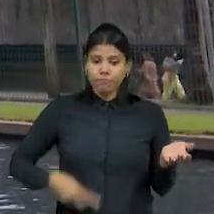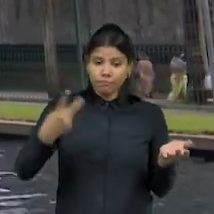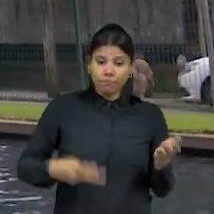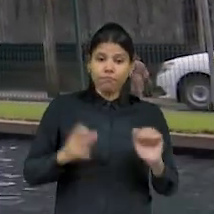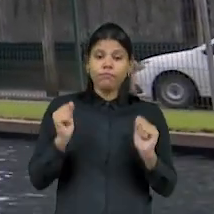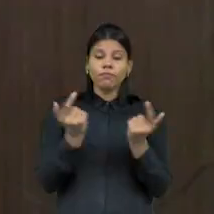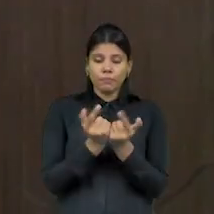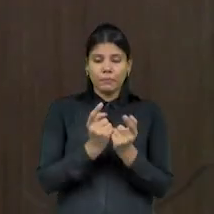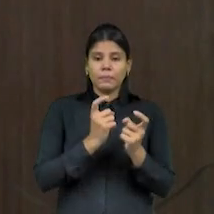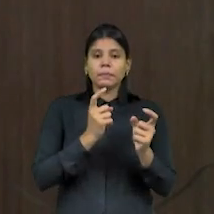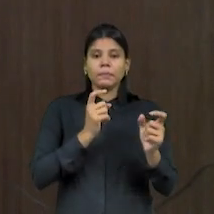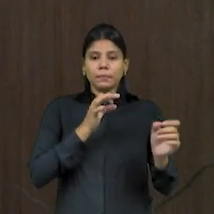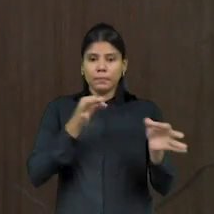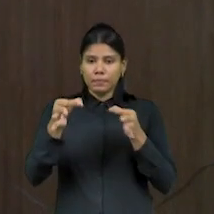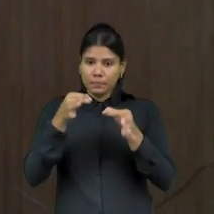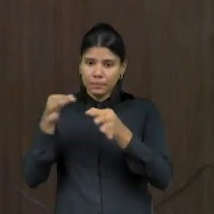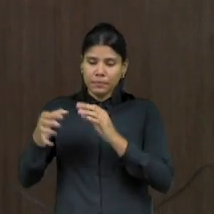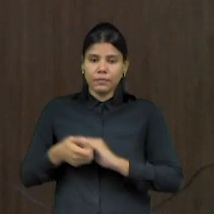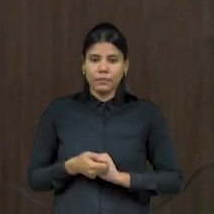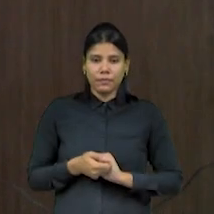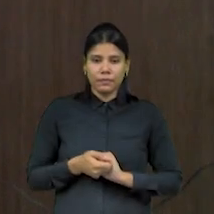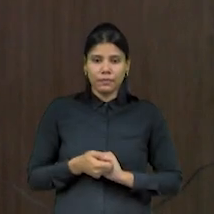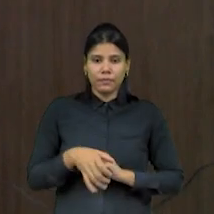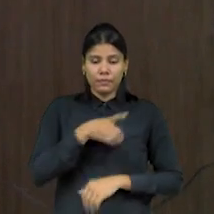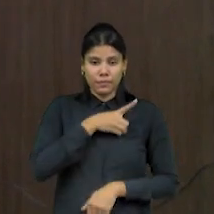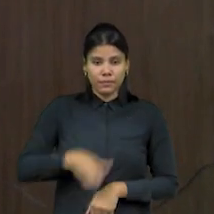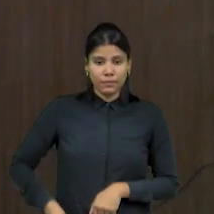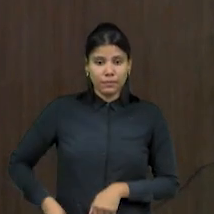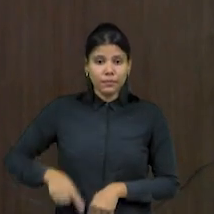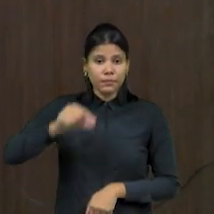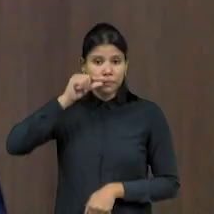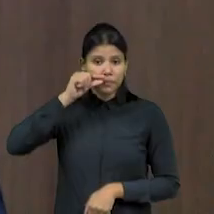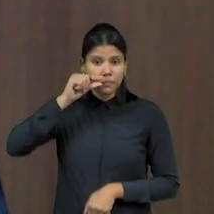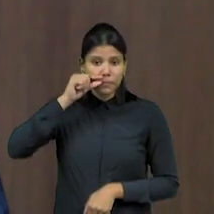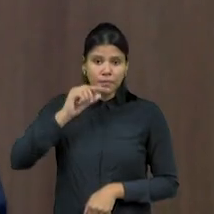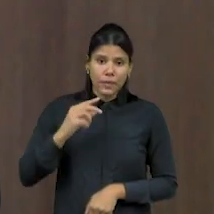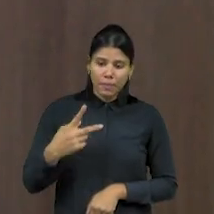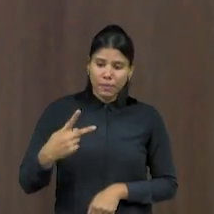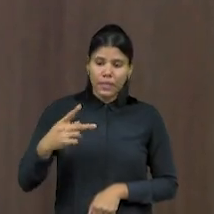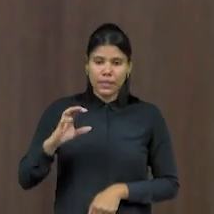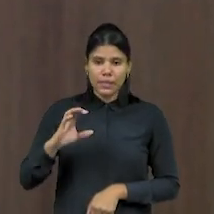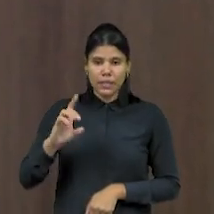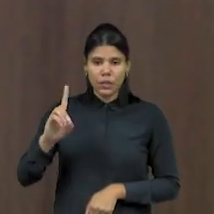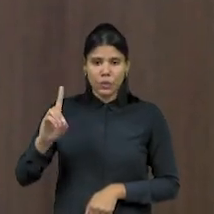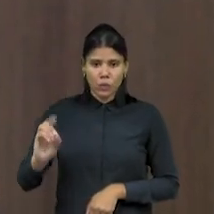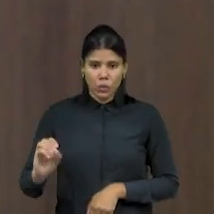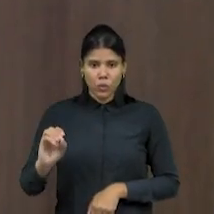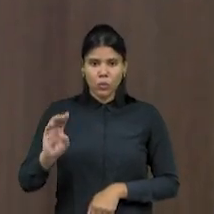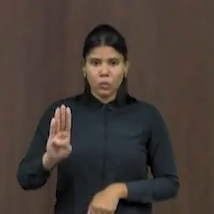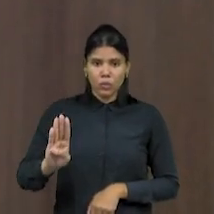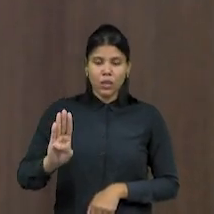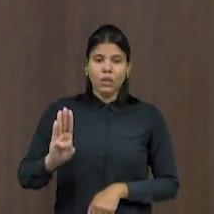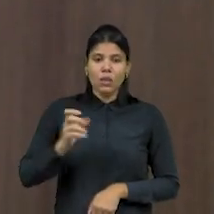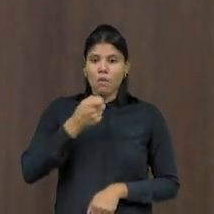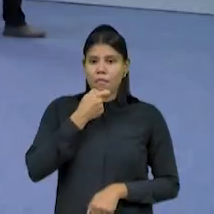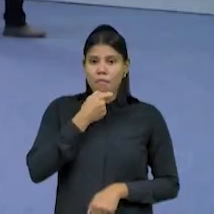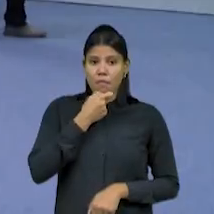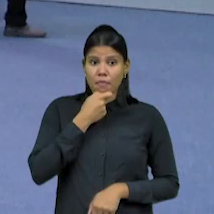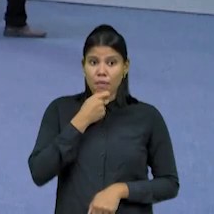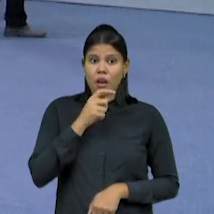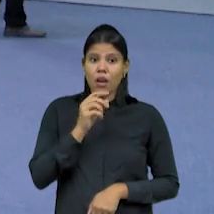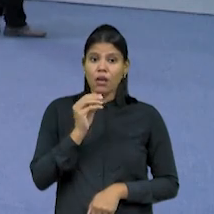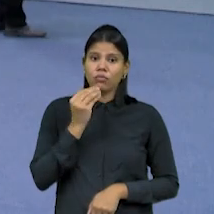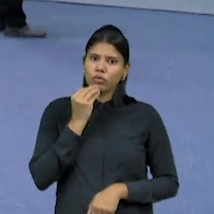Legislativa. Para o deputado Carlos Felipe, do PCdoB, os áudios deveriam ser objetos de